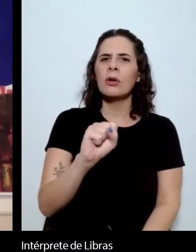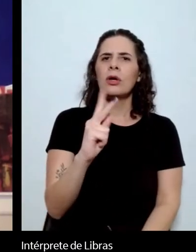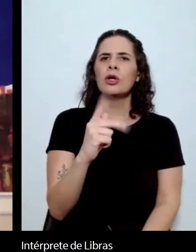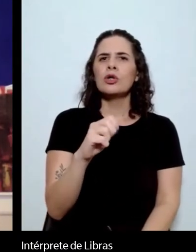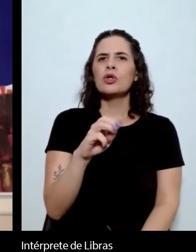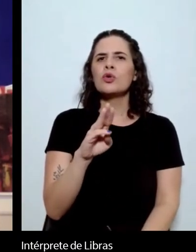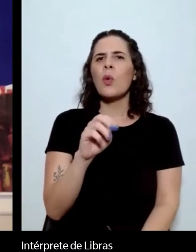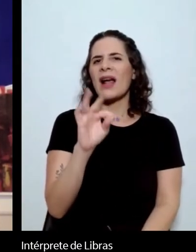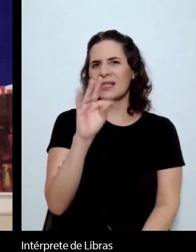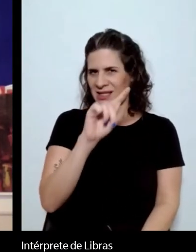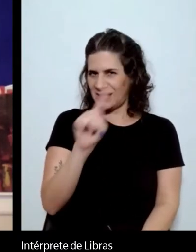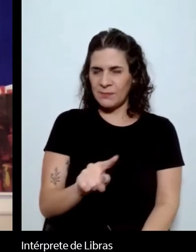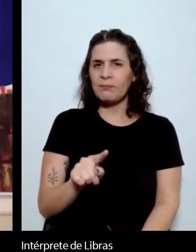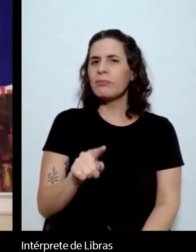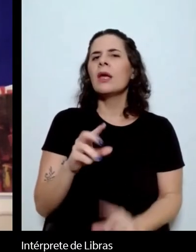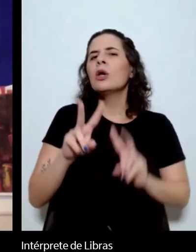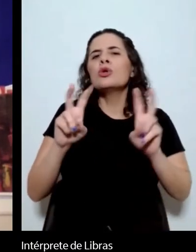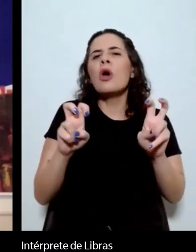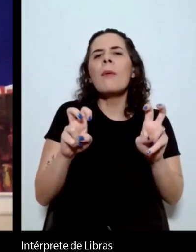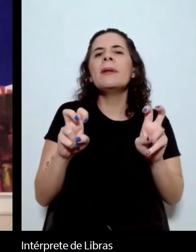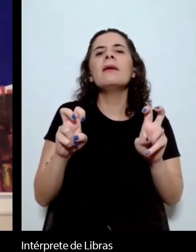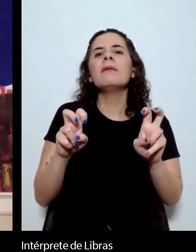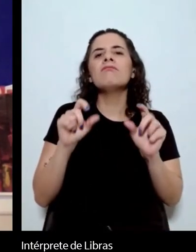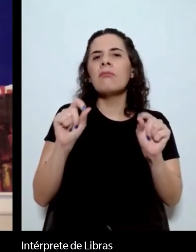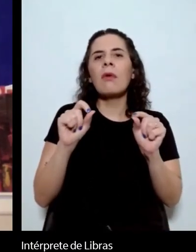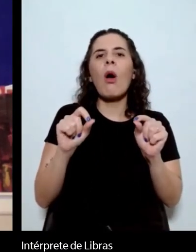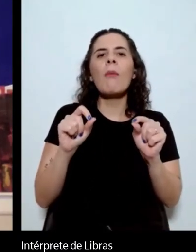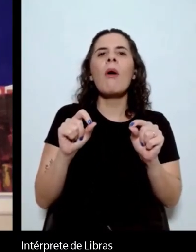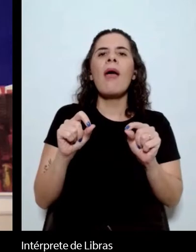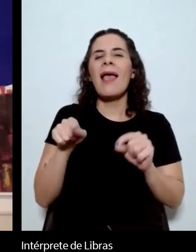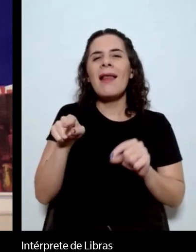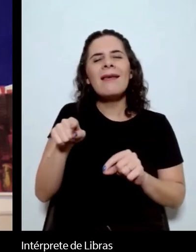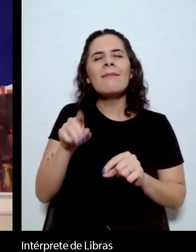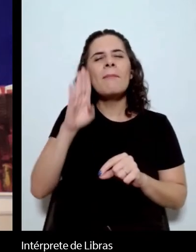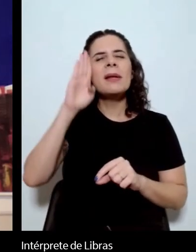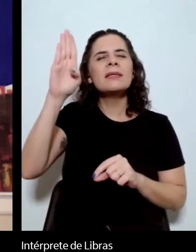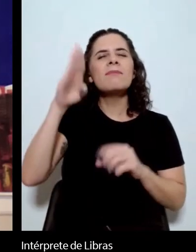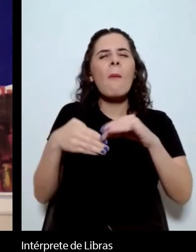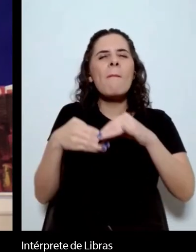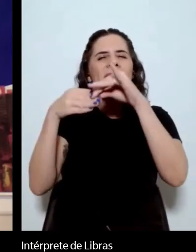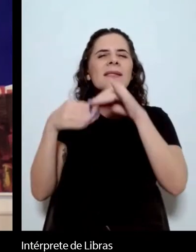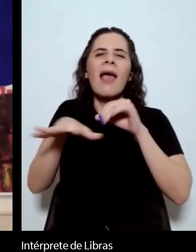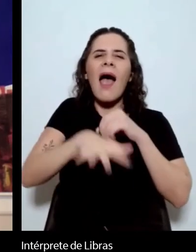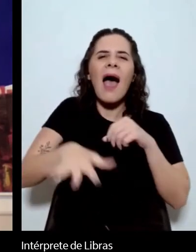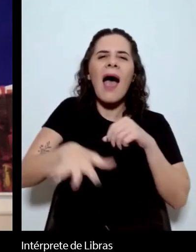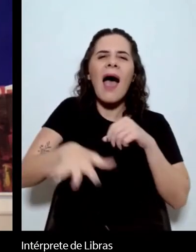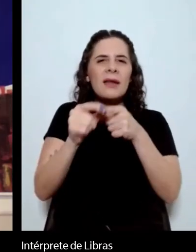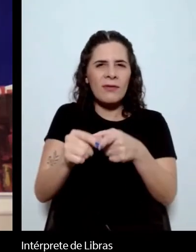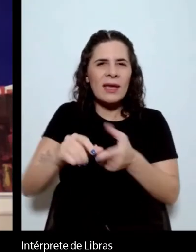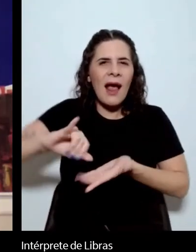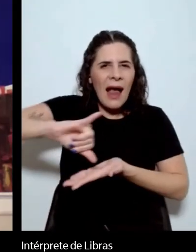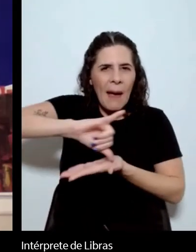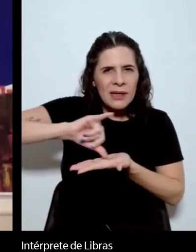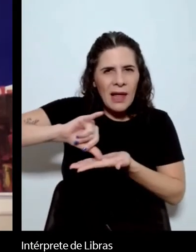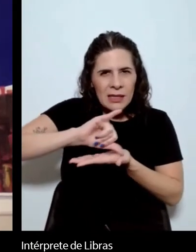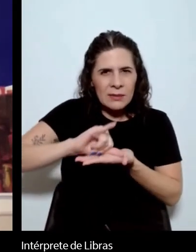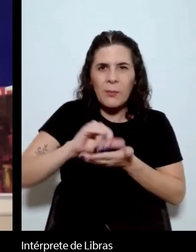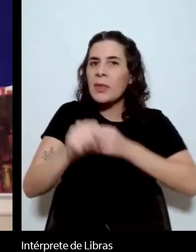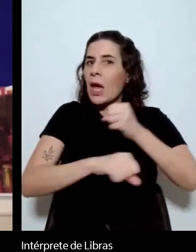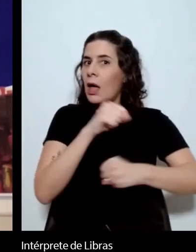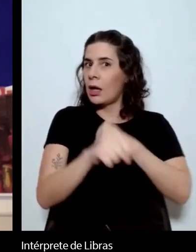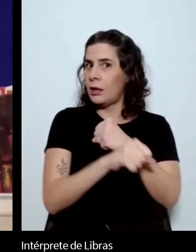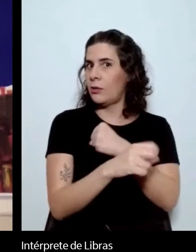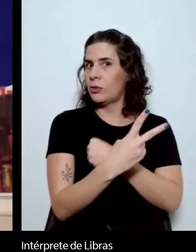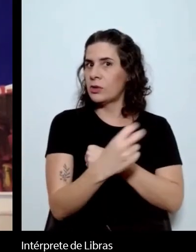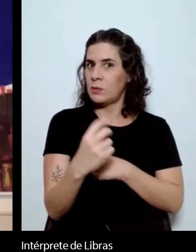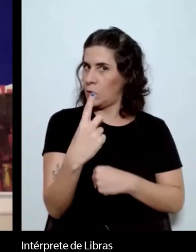periferia do capitalismo, foi publicado em inglês em 2001. Então, esse é mais ou menos o programa.